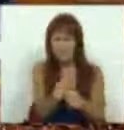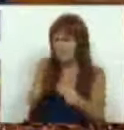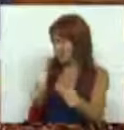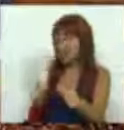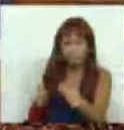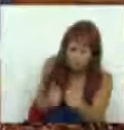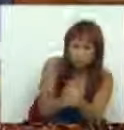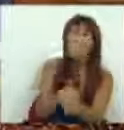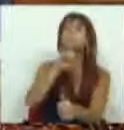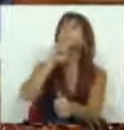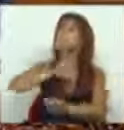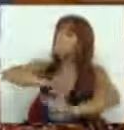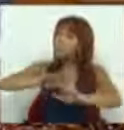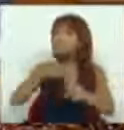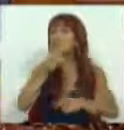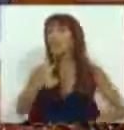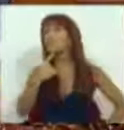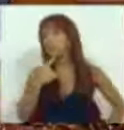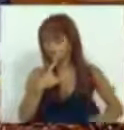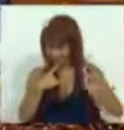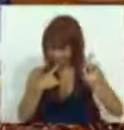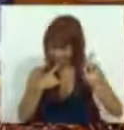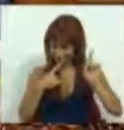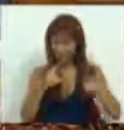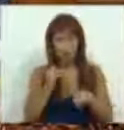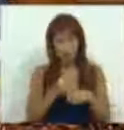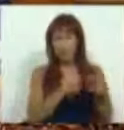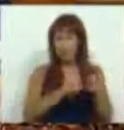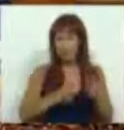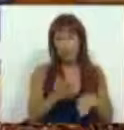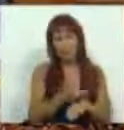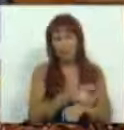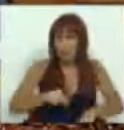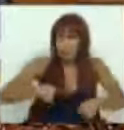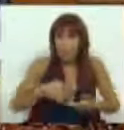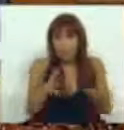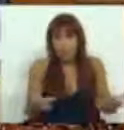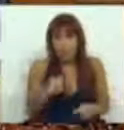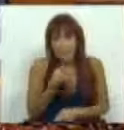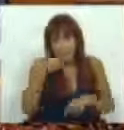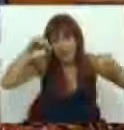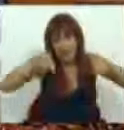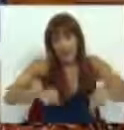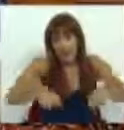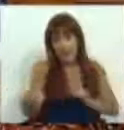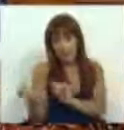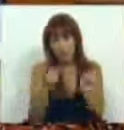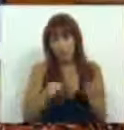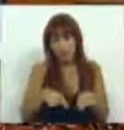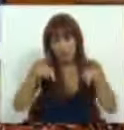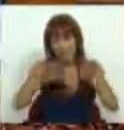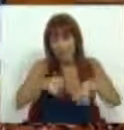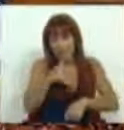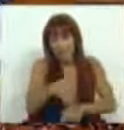para trás. Talvez tenha falado demais noutras matérias, como aliás o próprio confessou aqui no debate